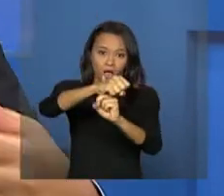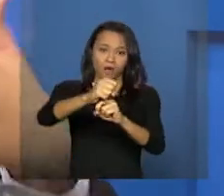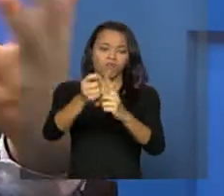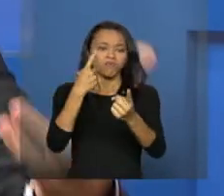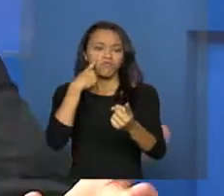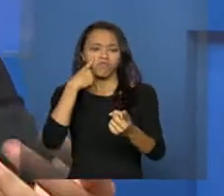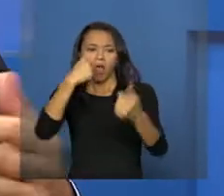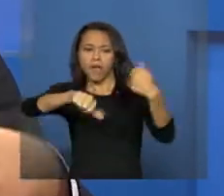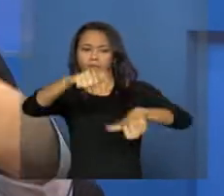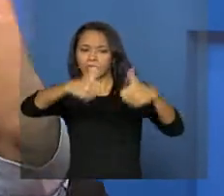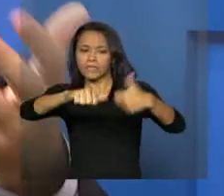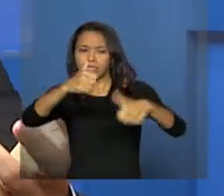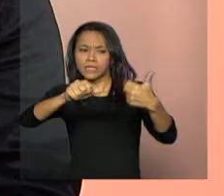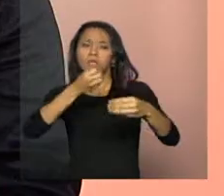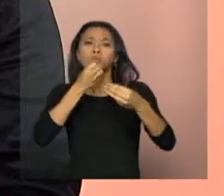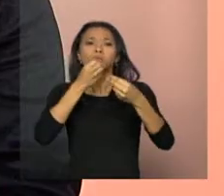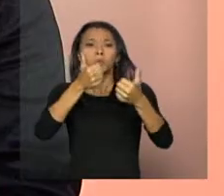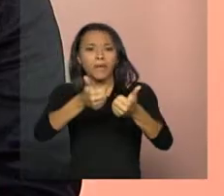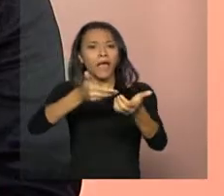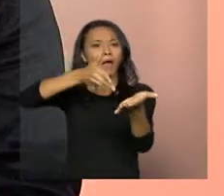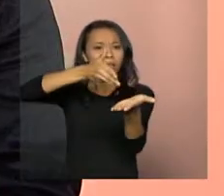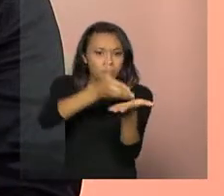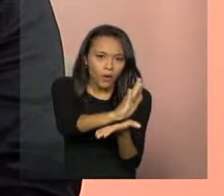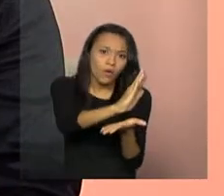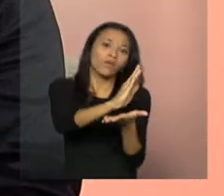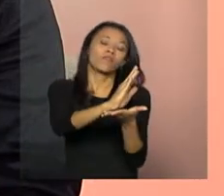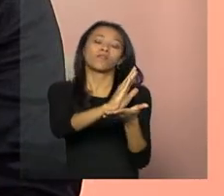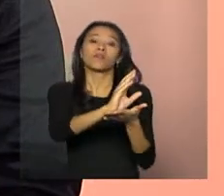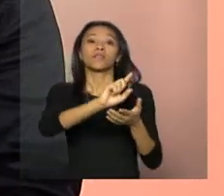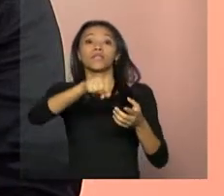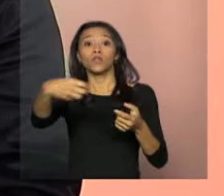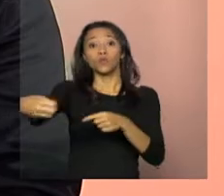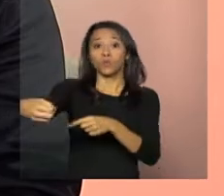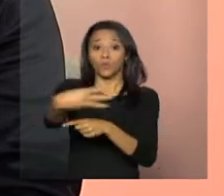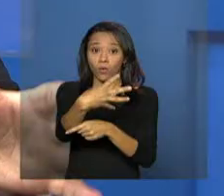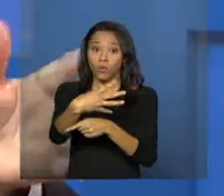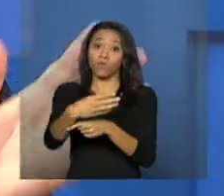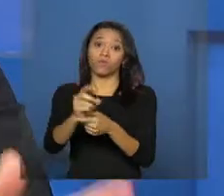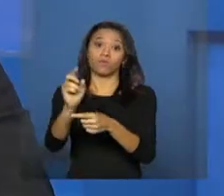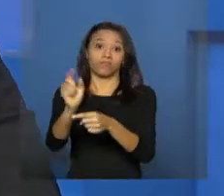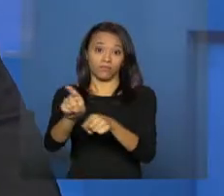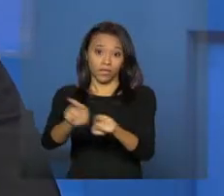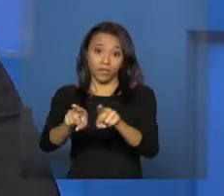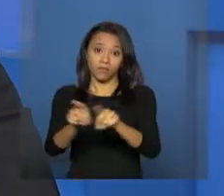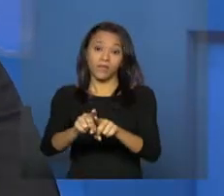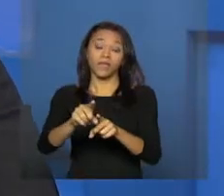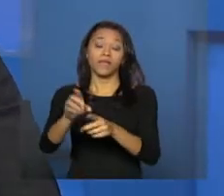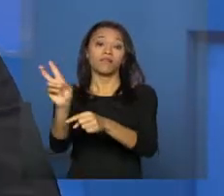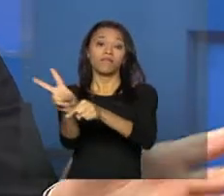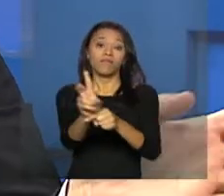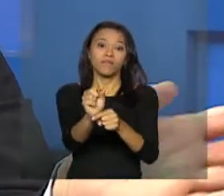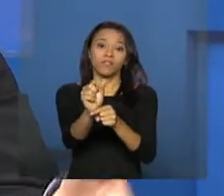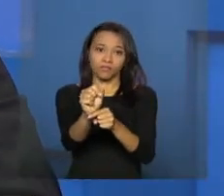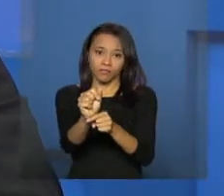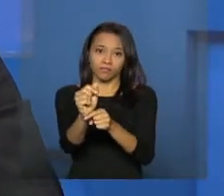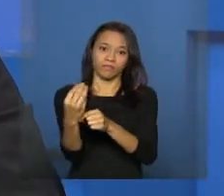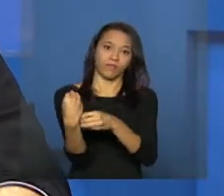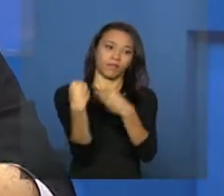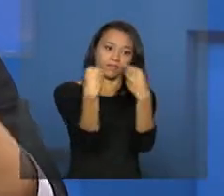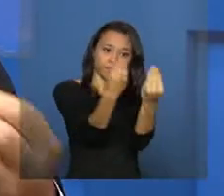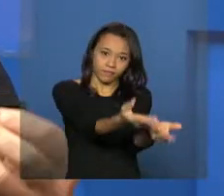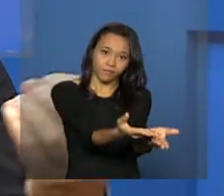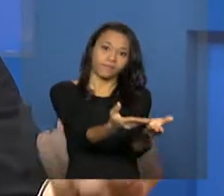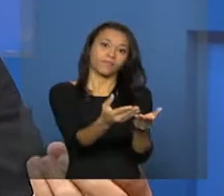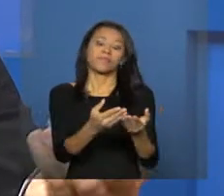um novo serviço, um novo tipo de financiamento, ou aumentando e modificando um já existente. No caso dos Estados,